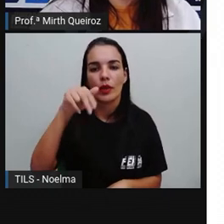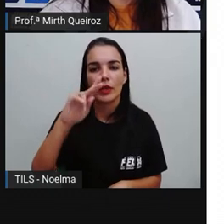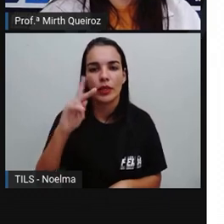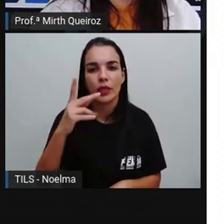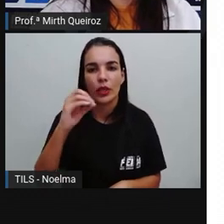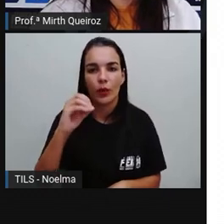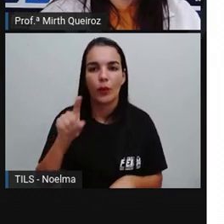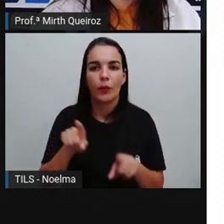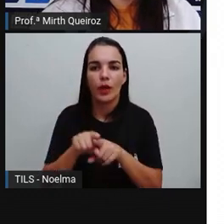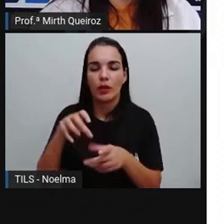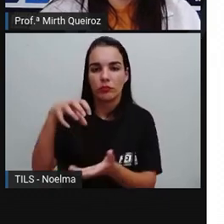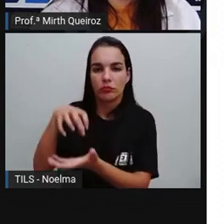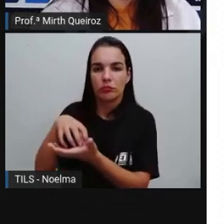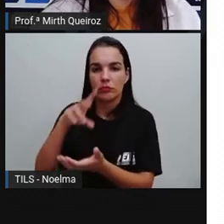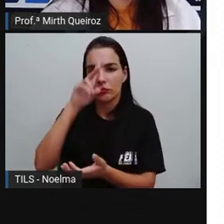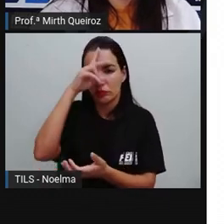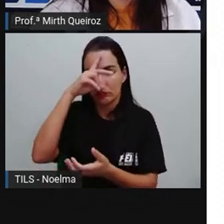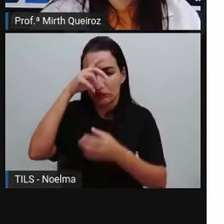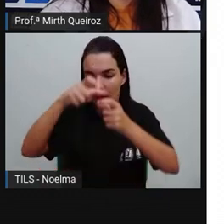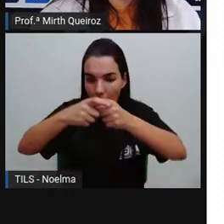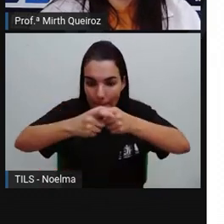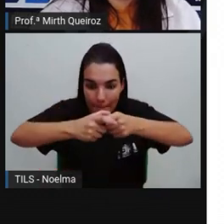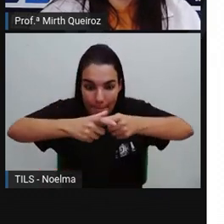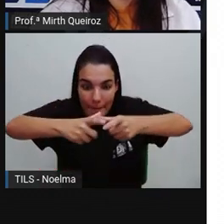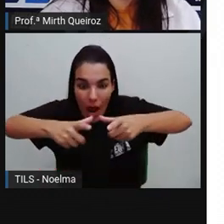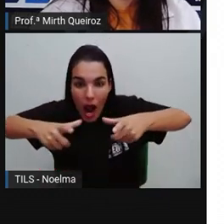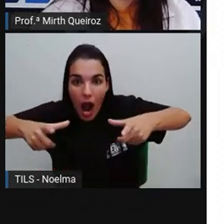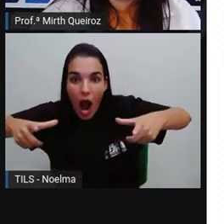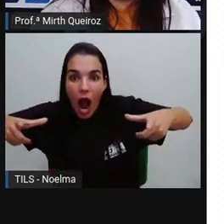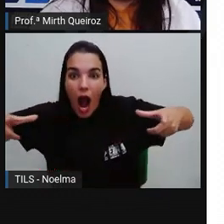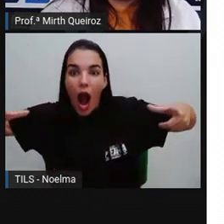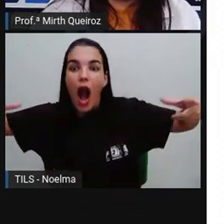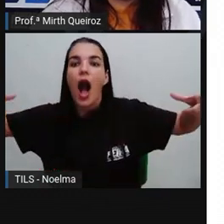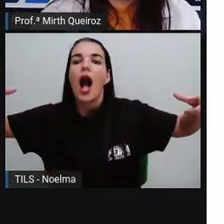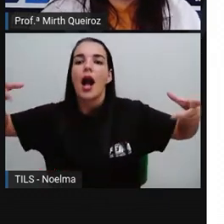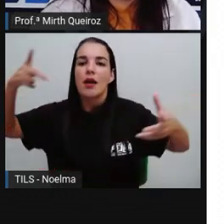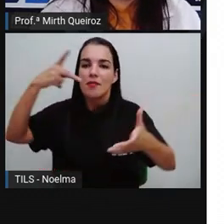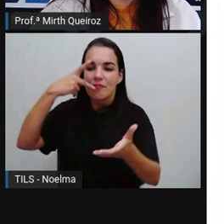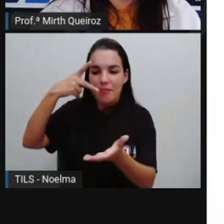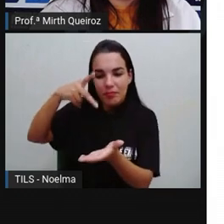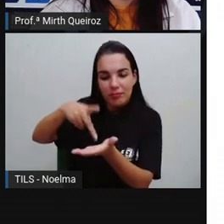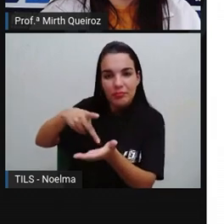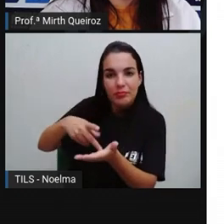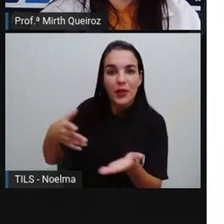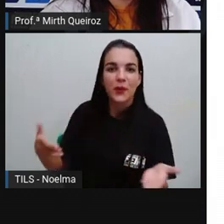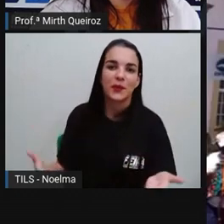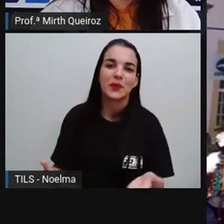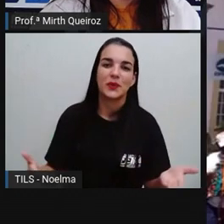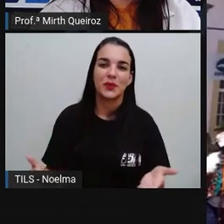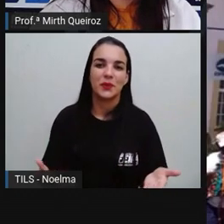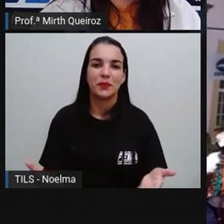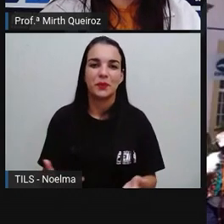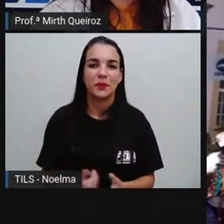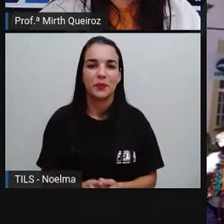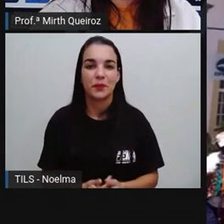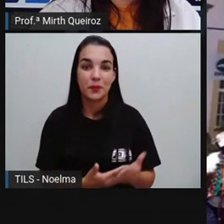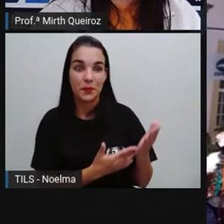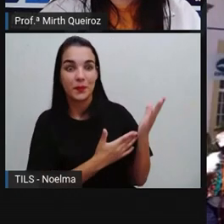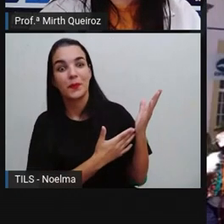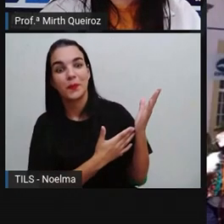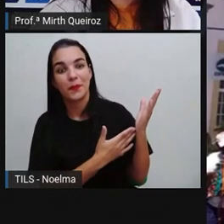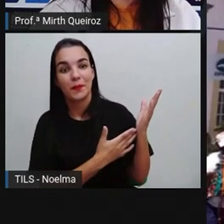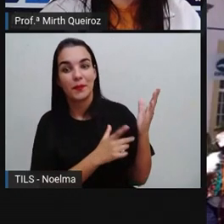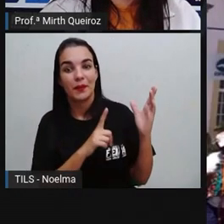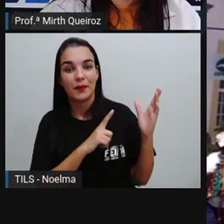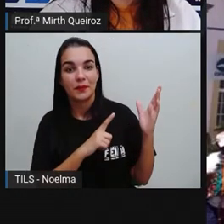comunidade se expandiu e ao longo dos anos alcançou a realidade atual da cidade. Hoje, aqui